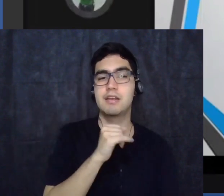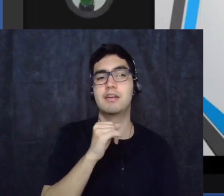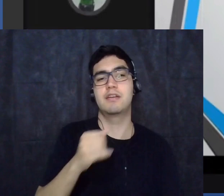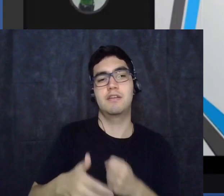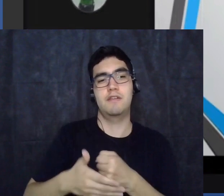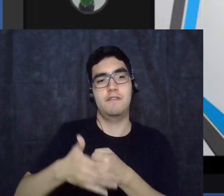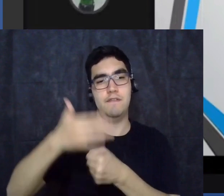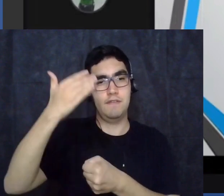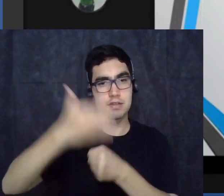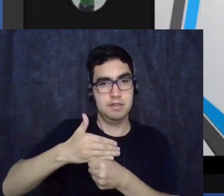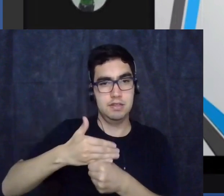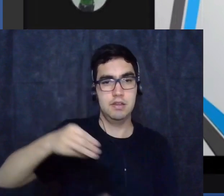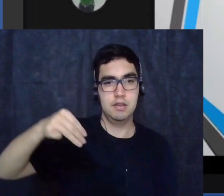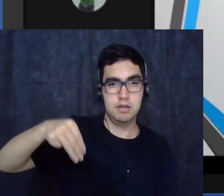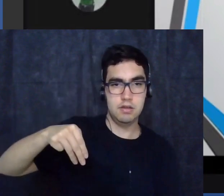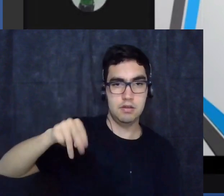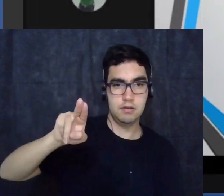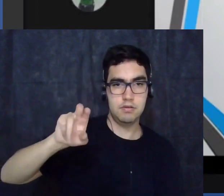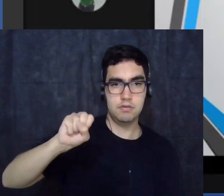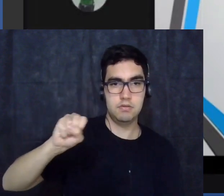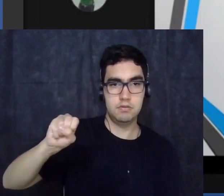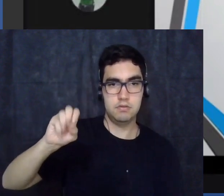Alemanha nazista